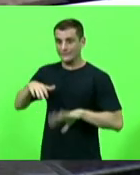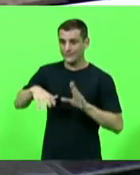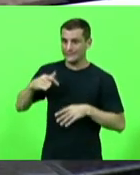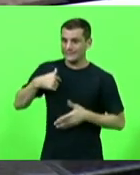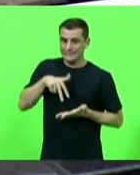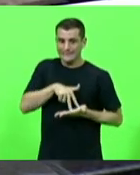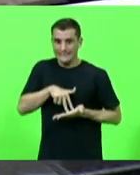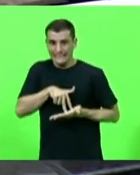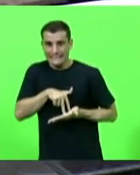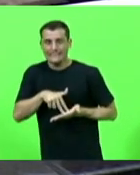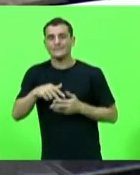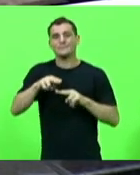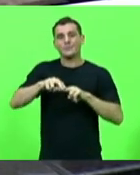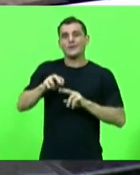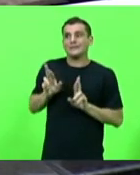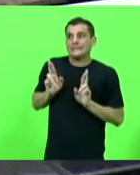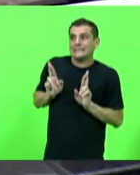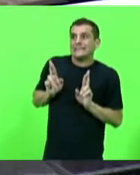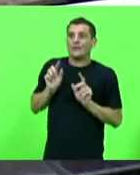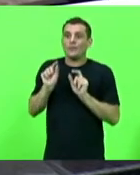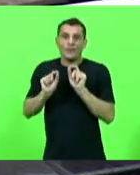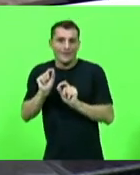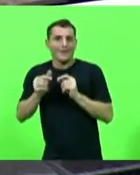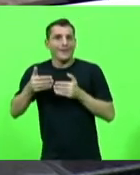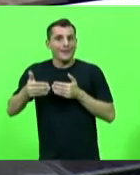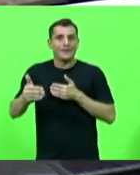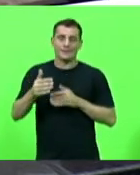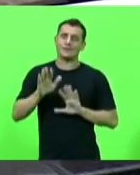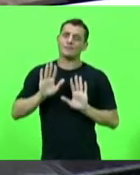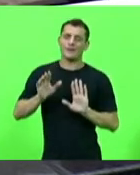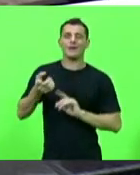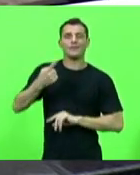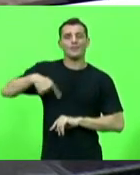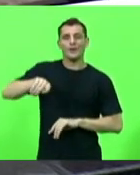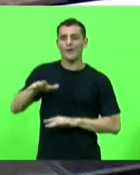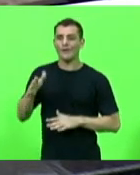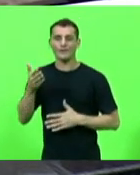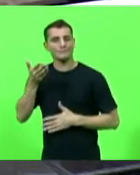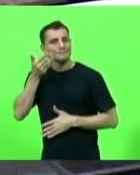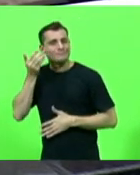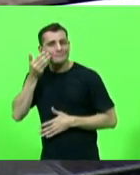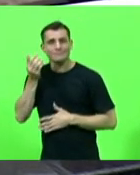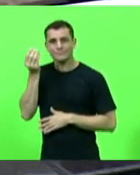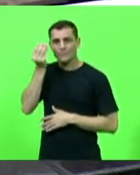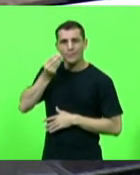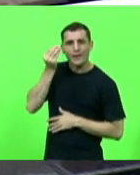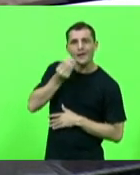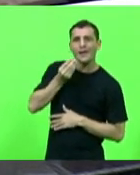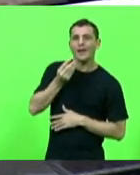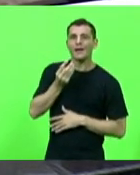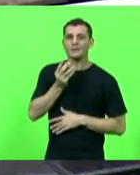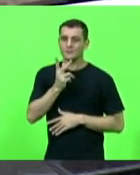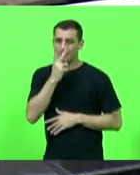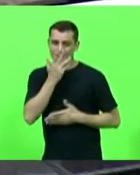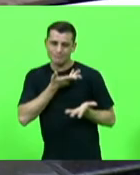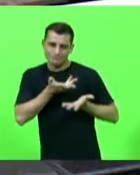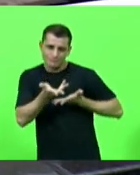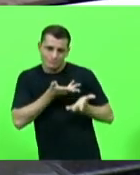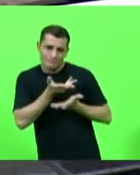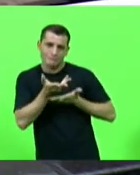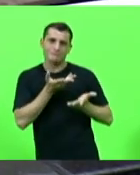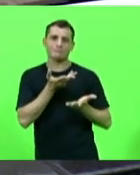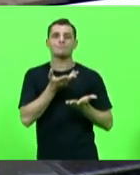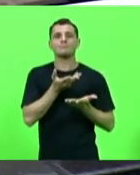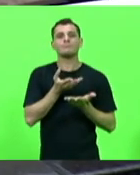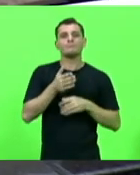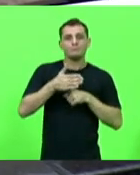expectativa mas a gente vai ganhando experiência vai correndo abraçando as bandeiras coloca coração coloca a verdade e trabalha com amor com carinho